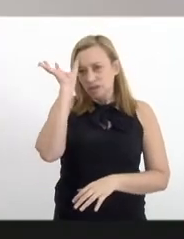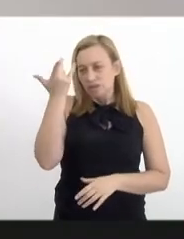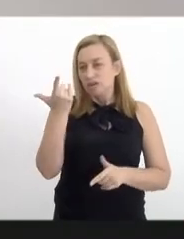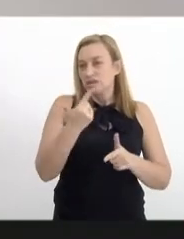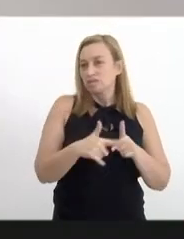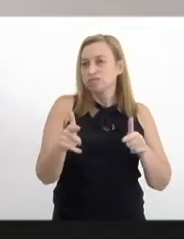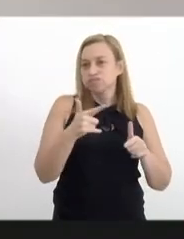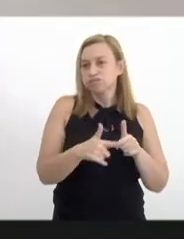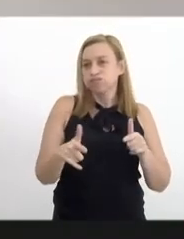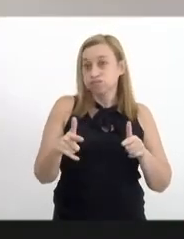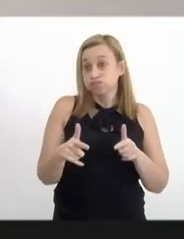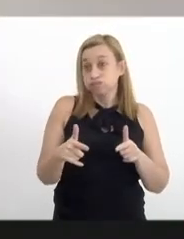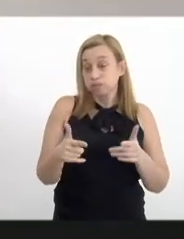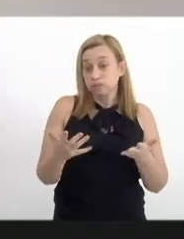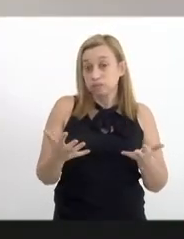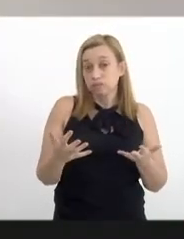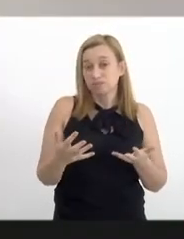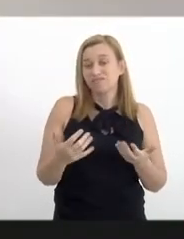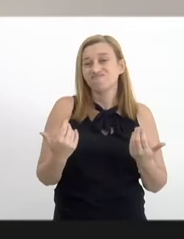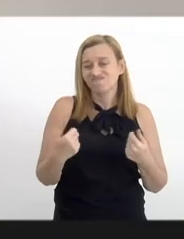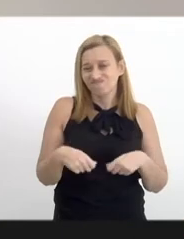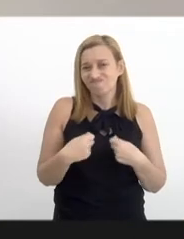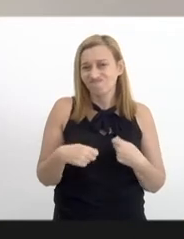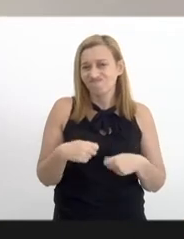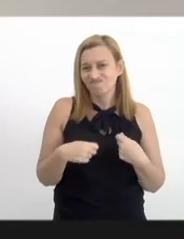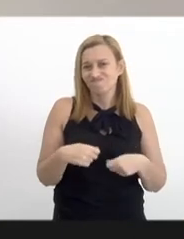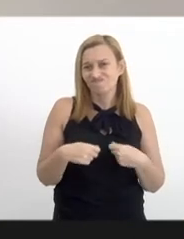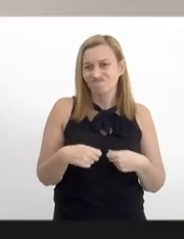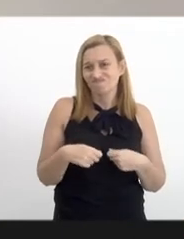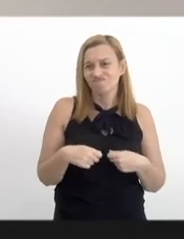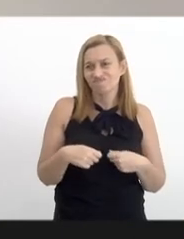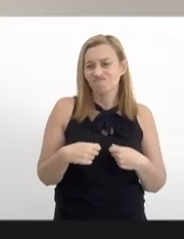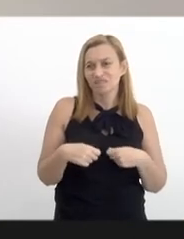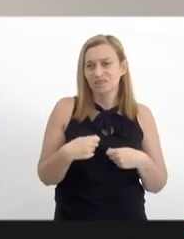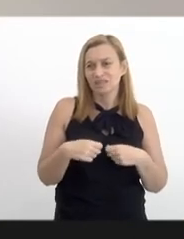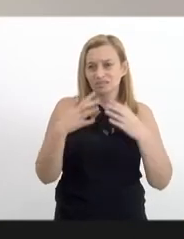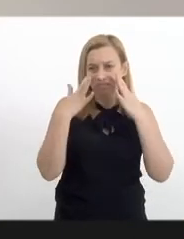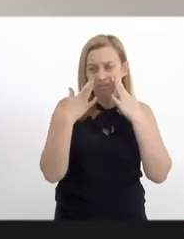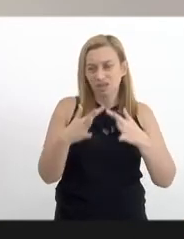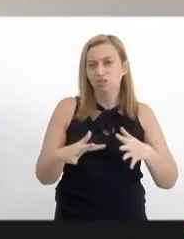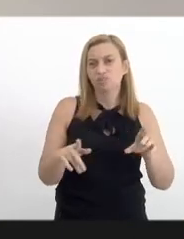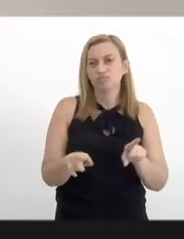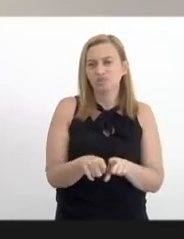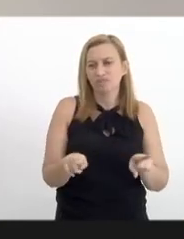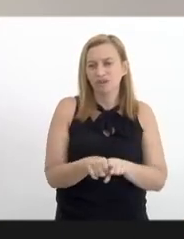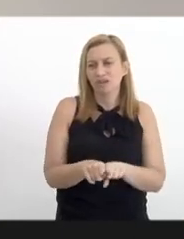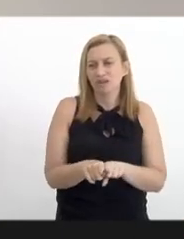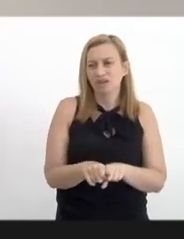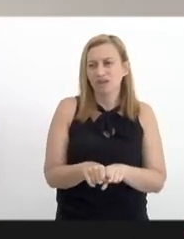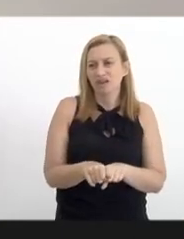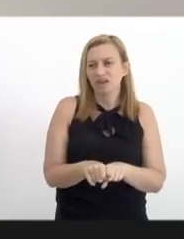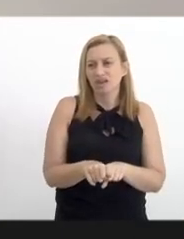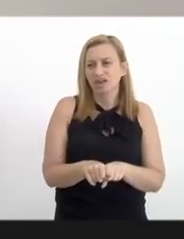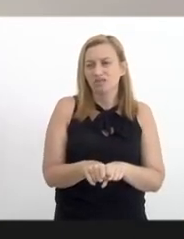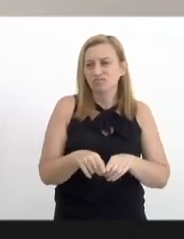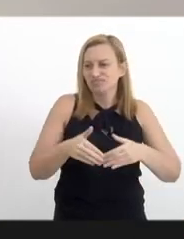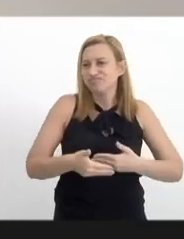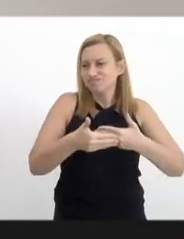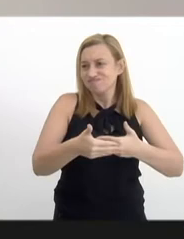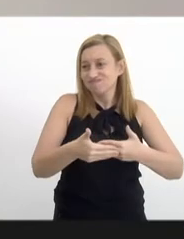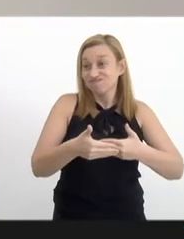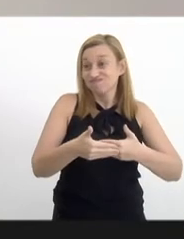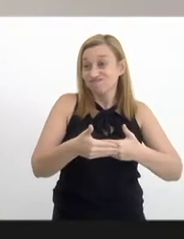tão necessitada que precisa dessa atenção e também de um avanço